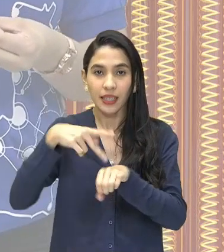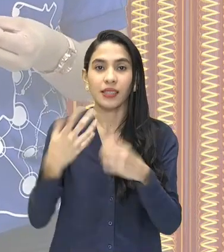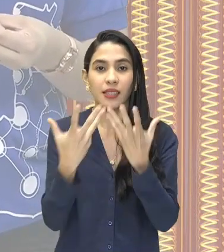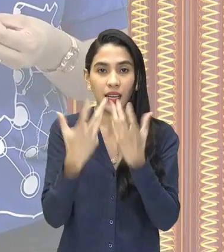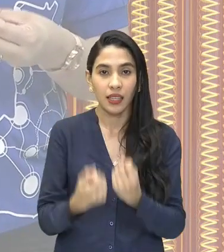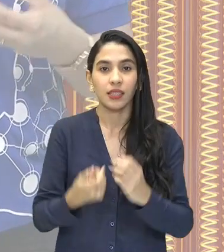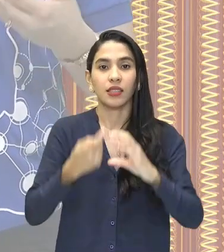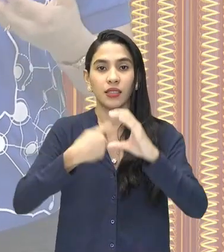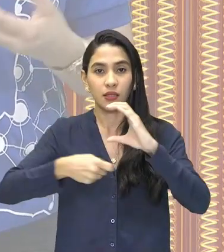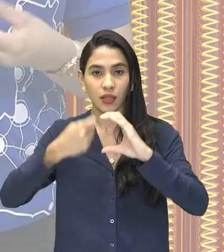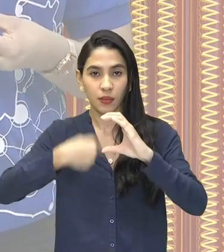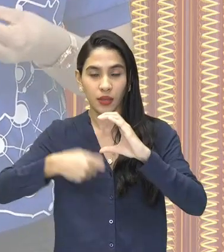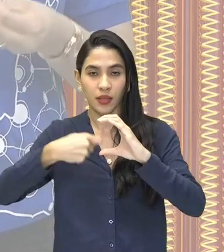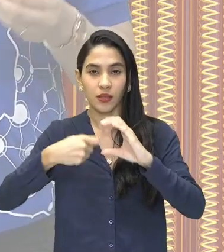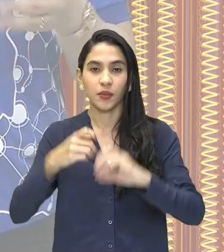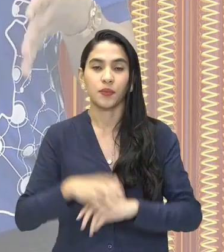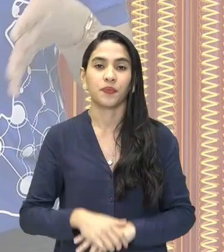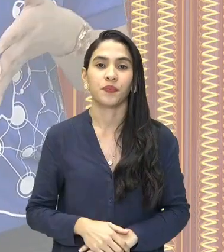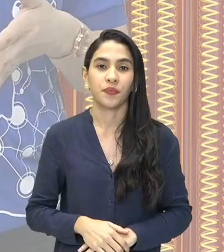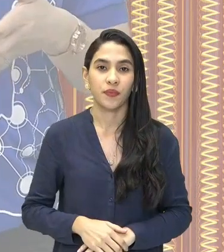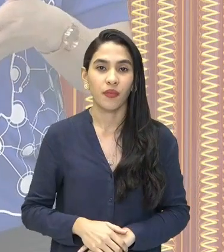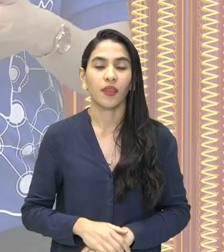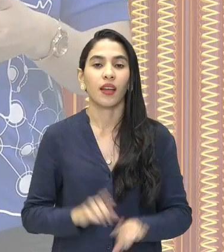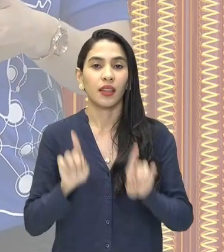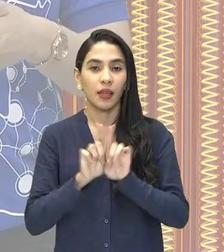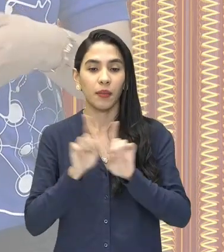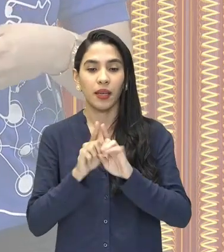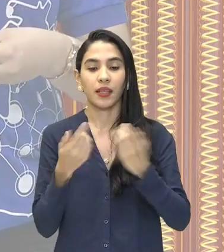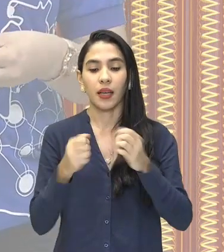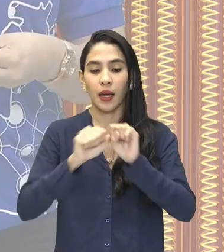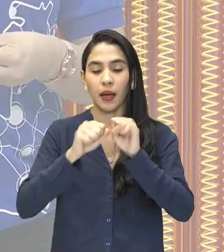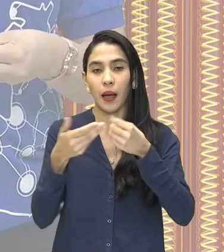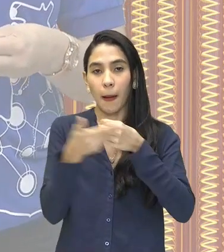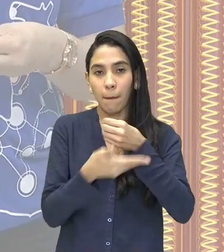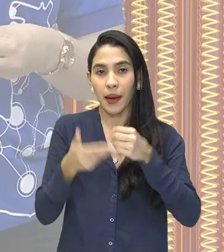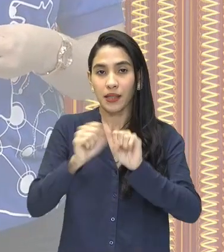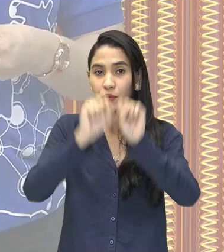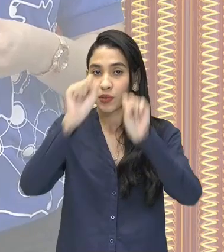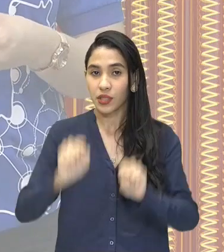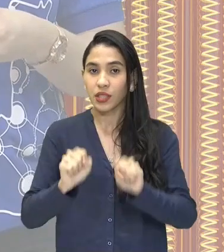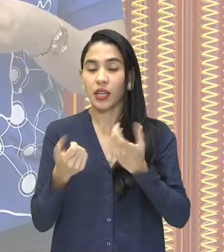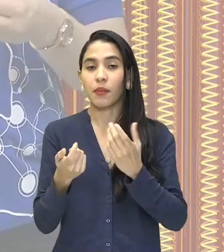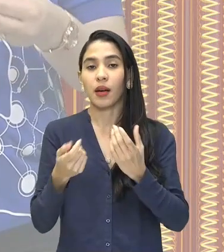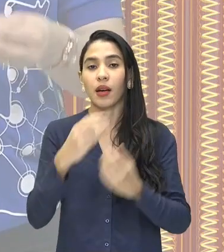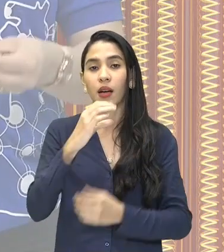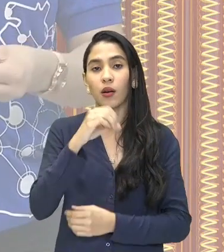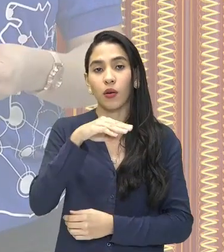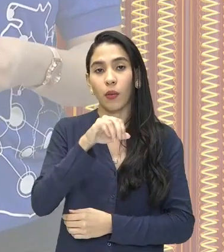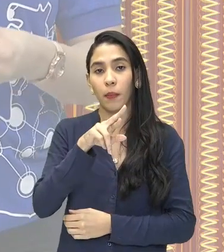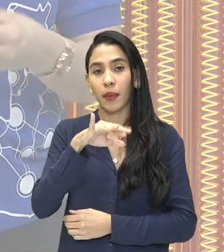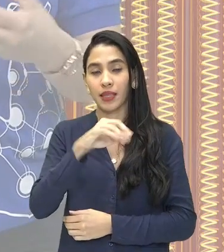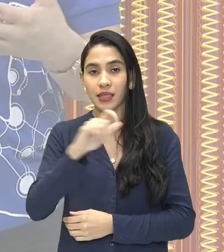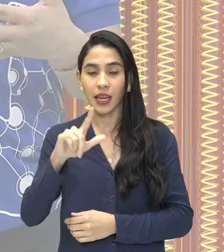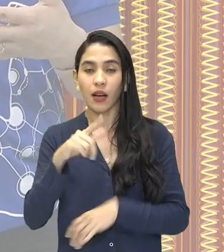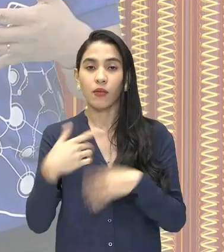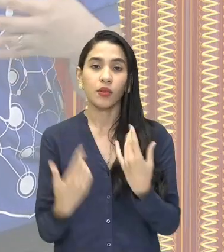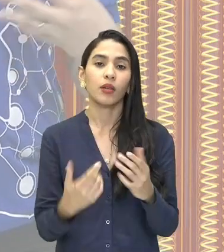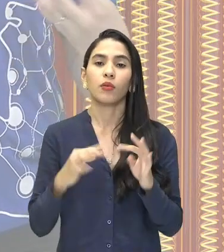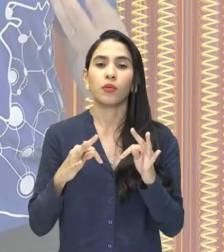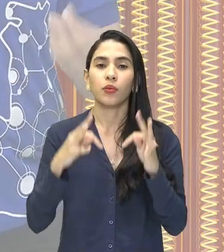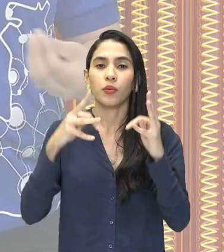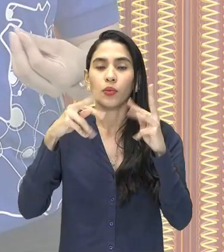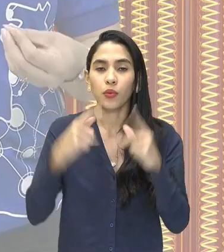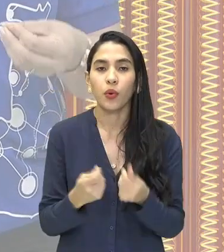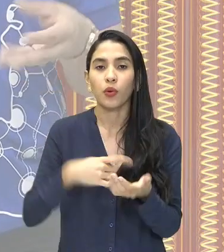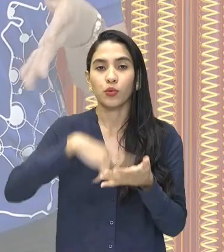o capitalismo. E ele é a base do sistema comercial. Então, todas as trocas comerciais, todos os